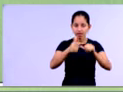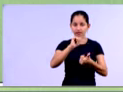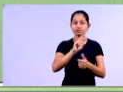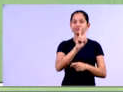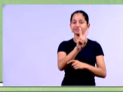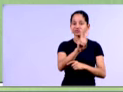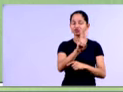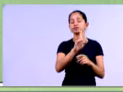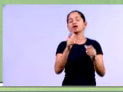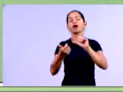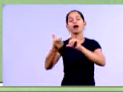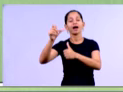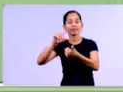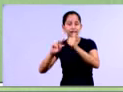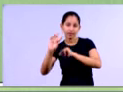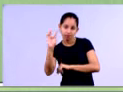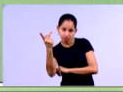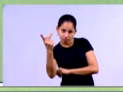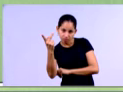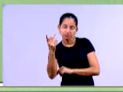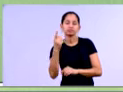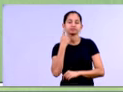previsão de falência. Ok, gente?